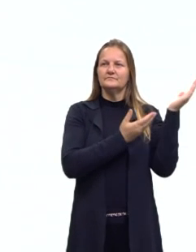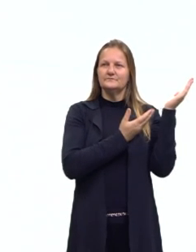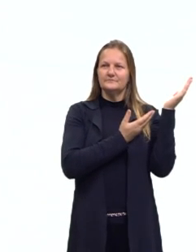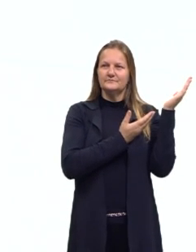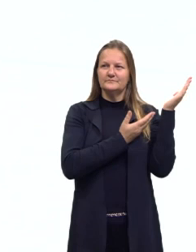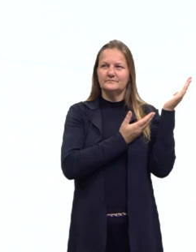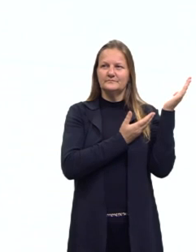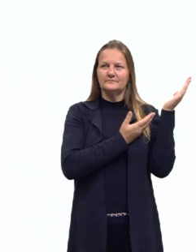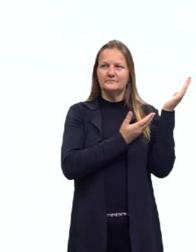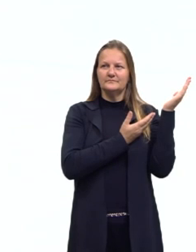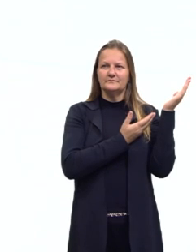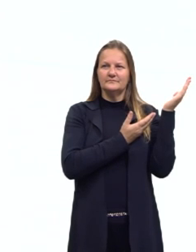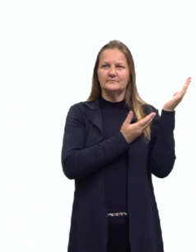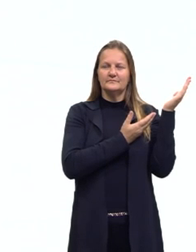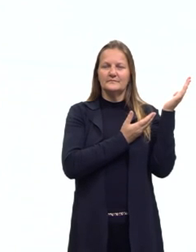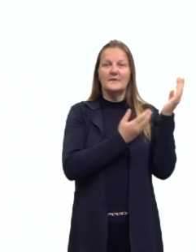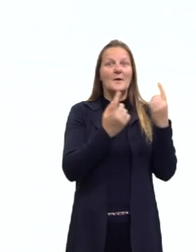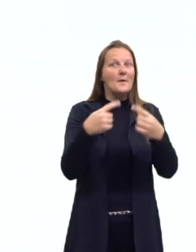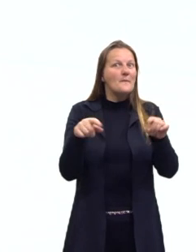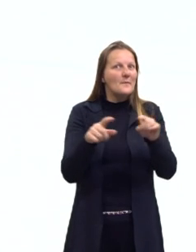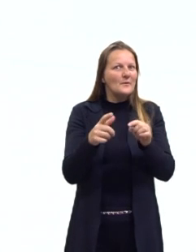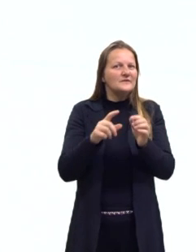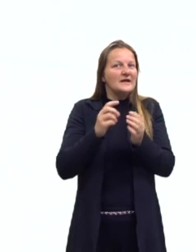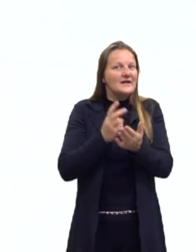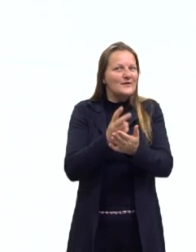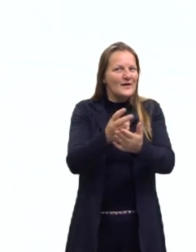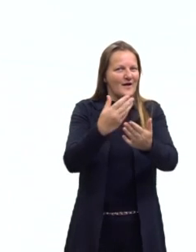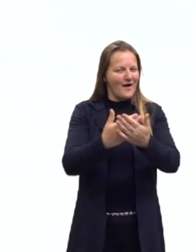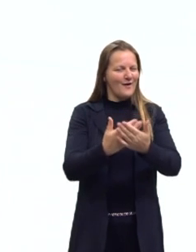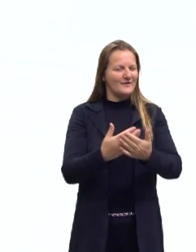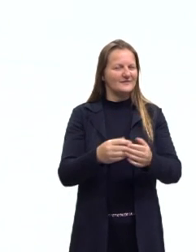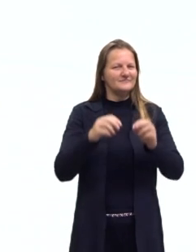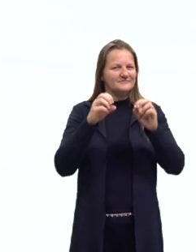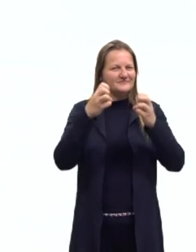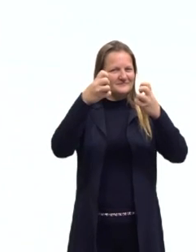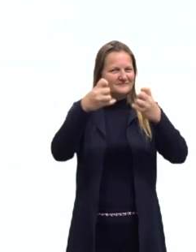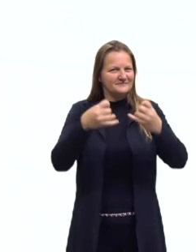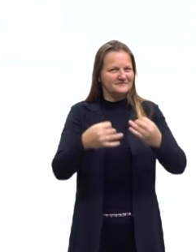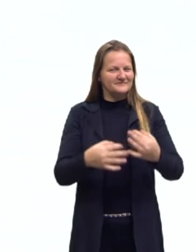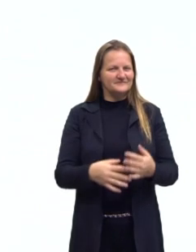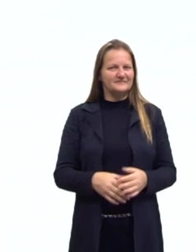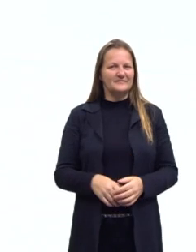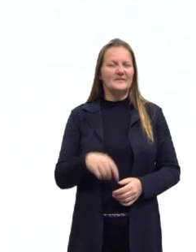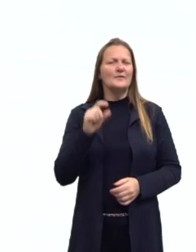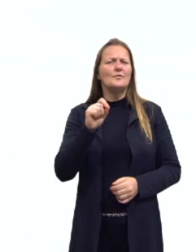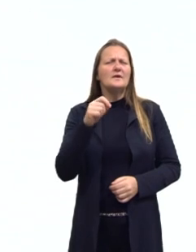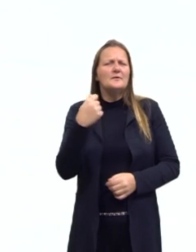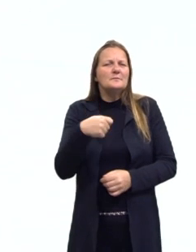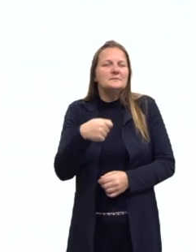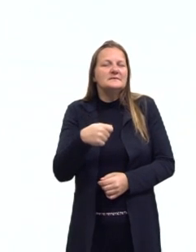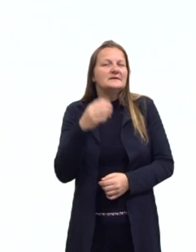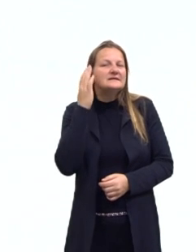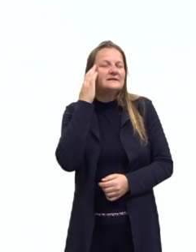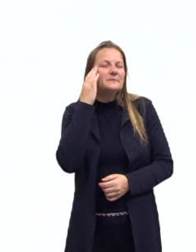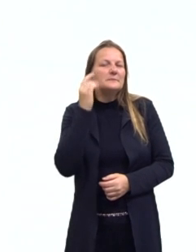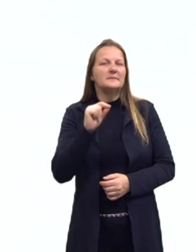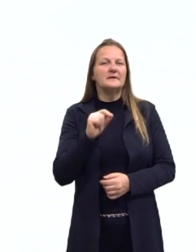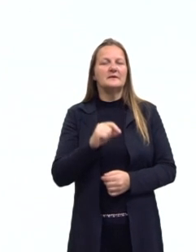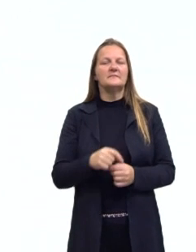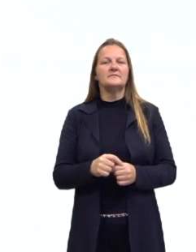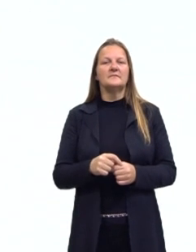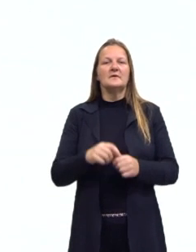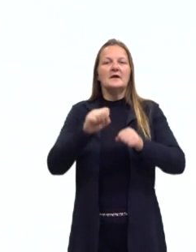nós ainda vamos falar sobre essa música no decorrer da nossa aula. O que é que nós precisamos então saber sobre